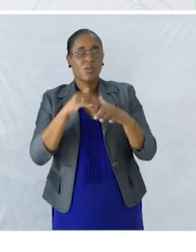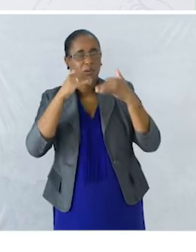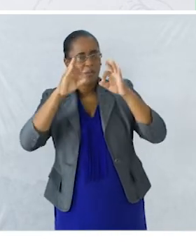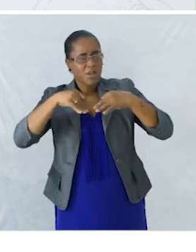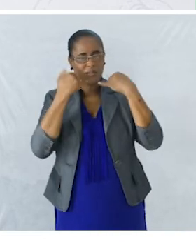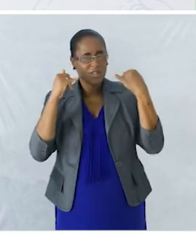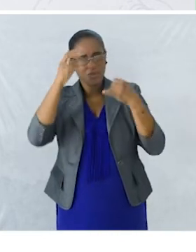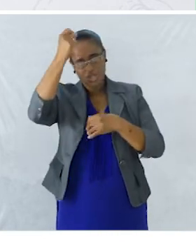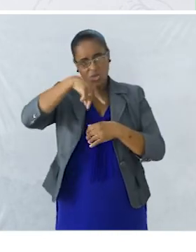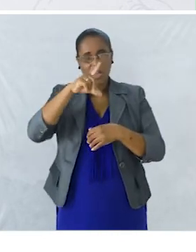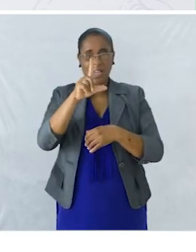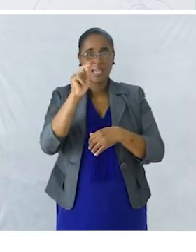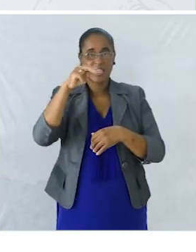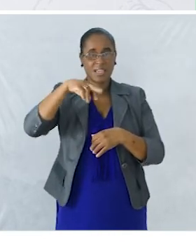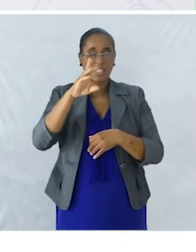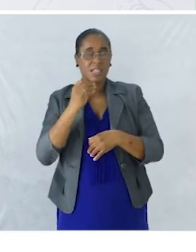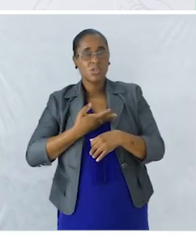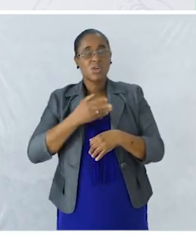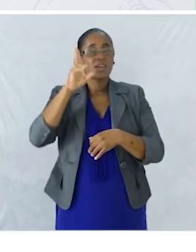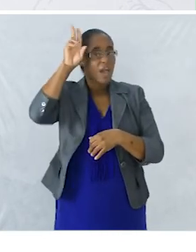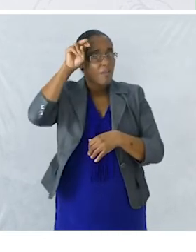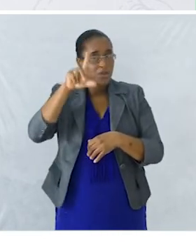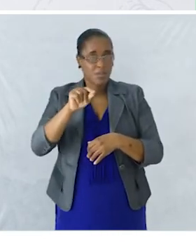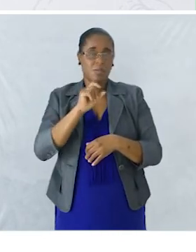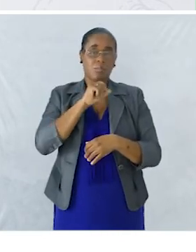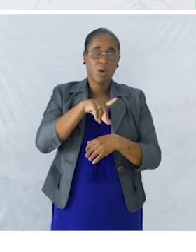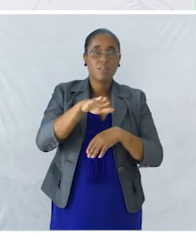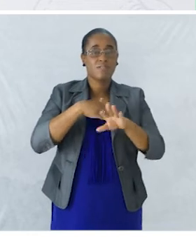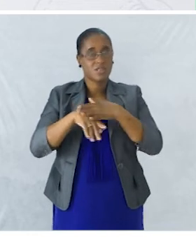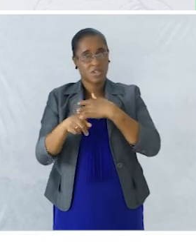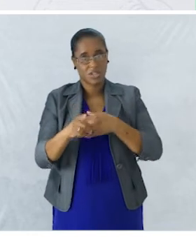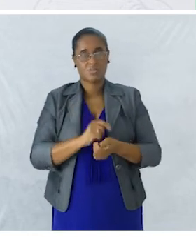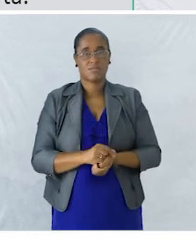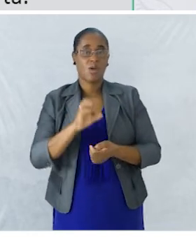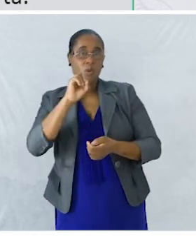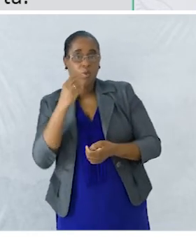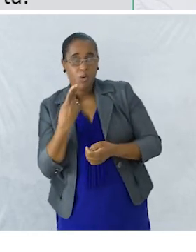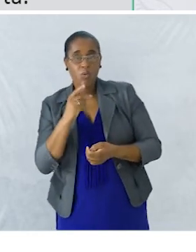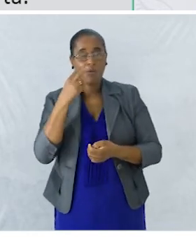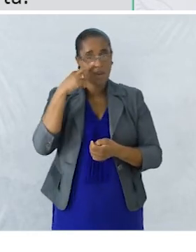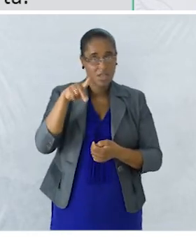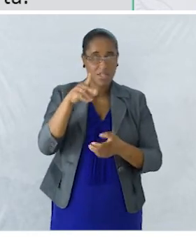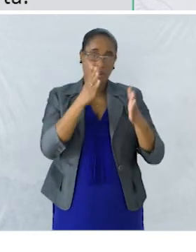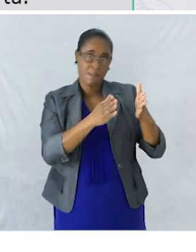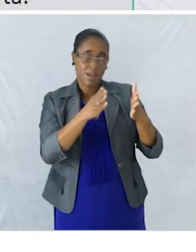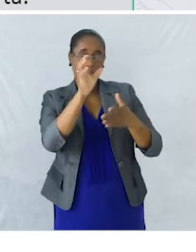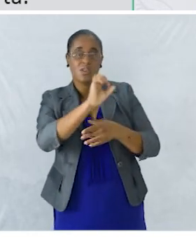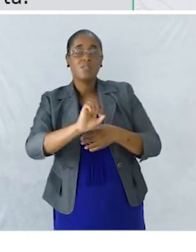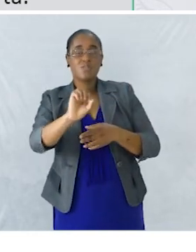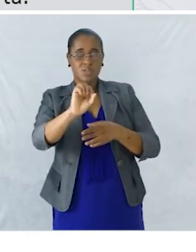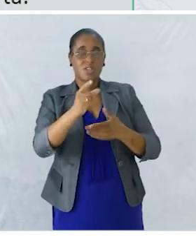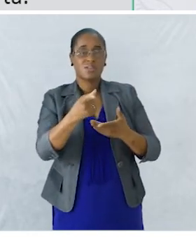a raposa Podem fazer isto Ou então Podem Vejam essa parte É essa parte que vocês vão